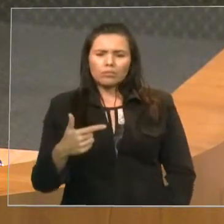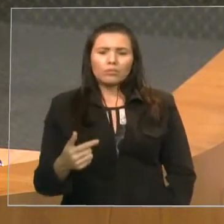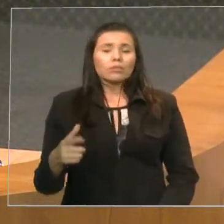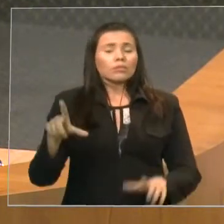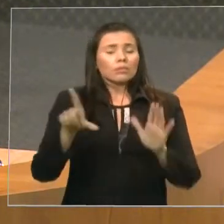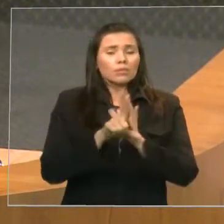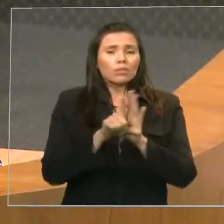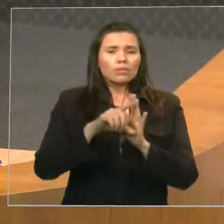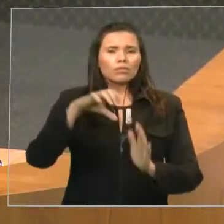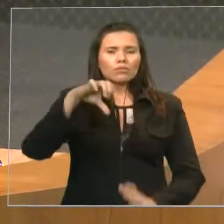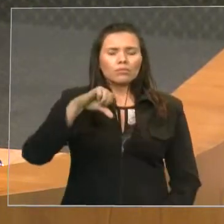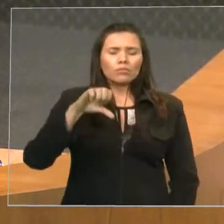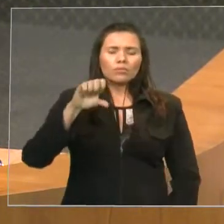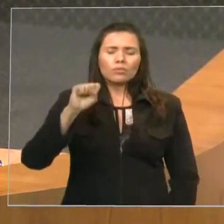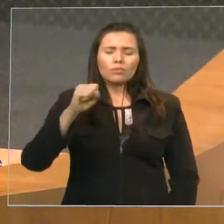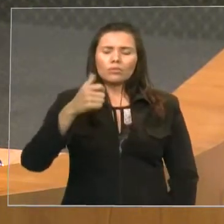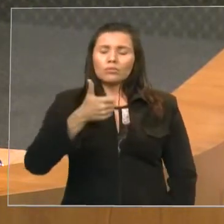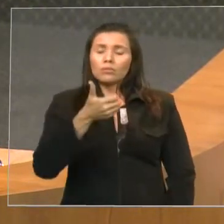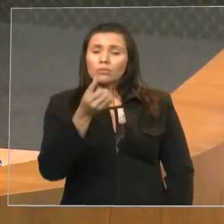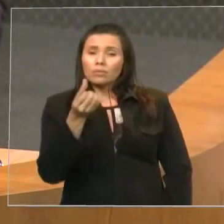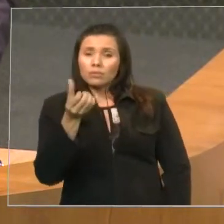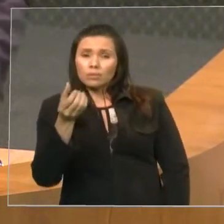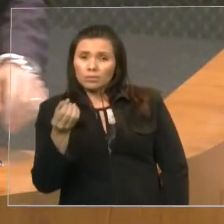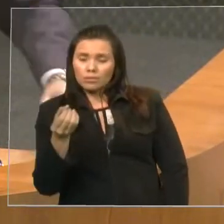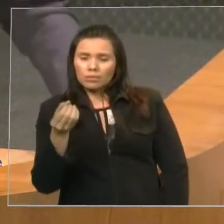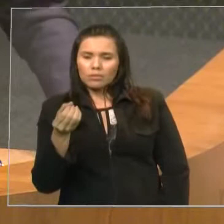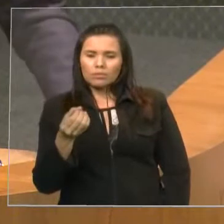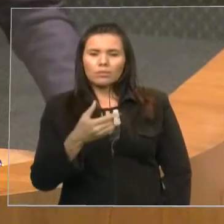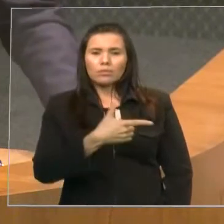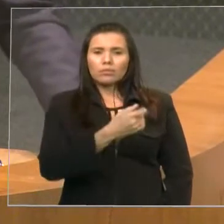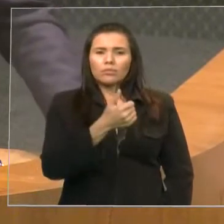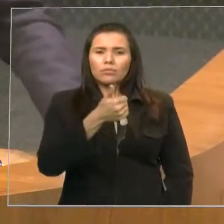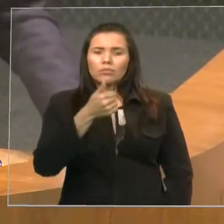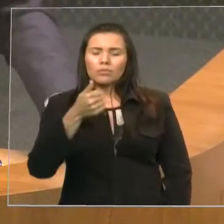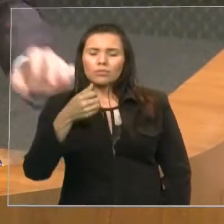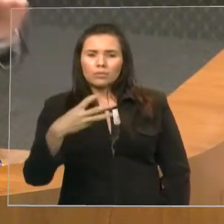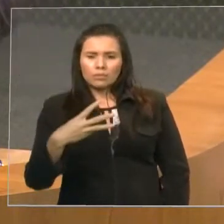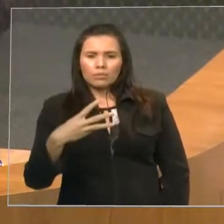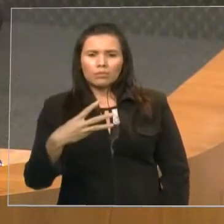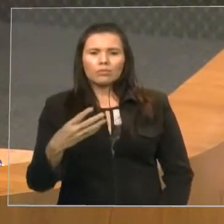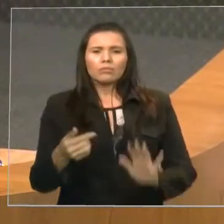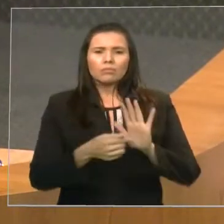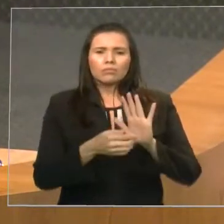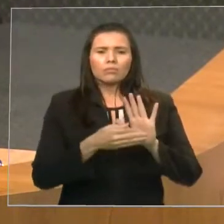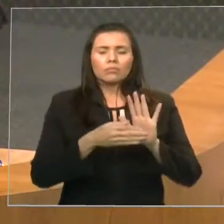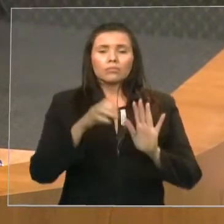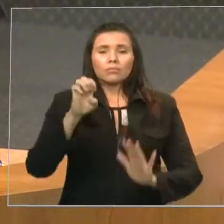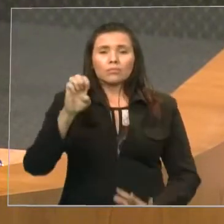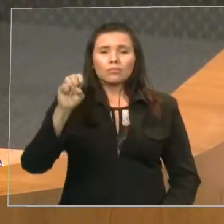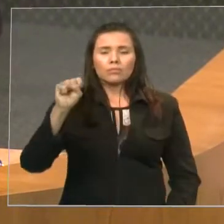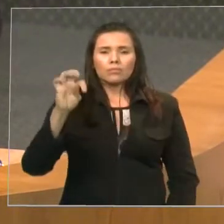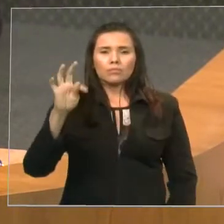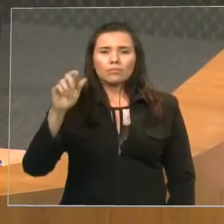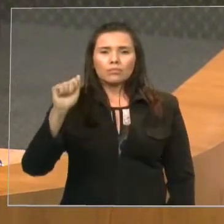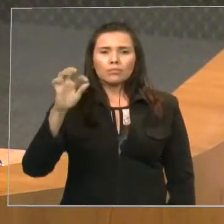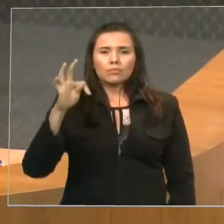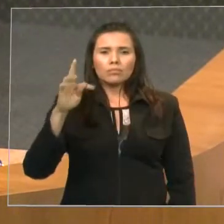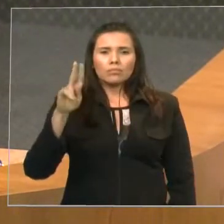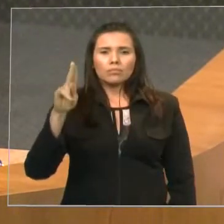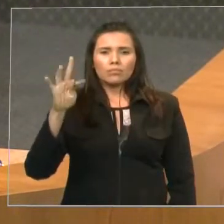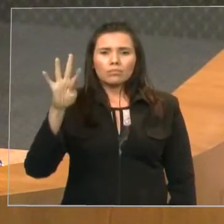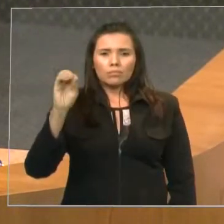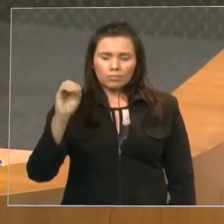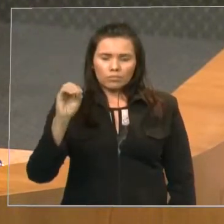.860.2013, que é o Estatuto do Magistério. É muito importante frisar, senhor presidente,